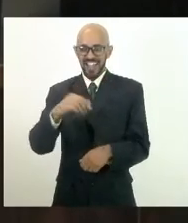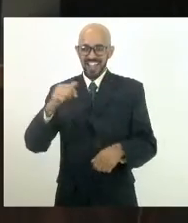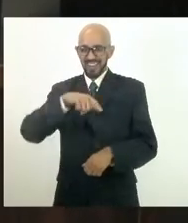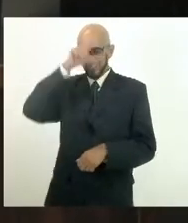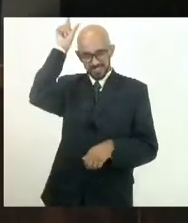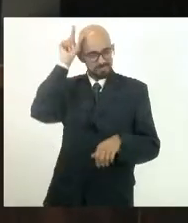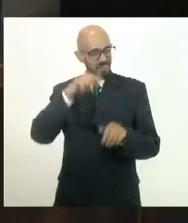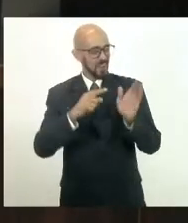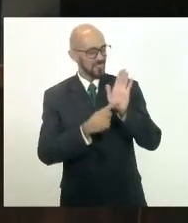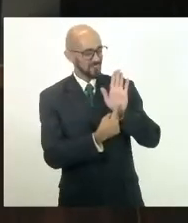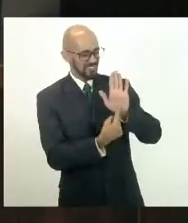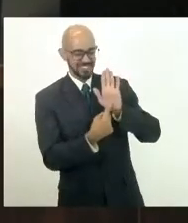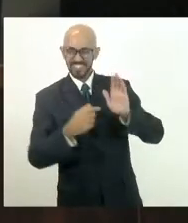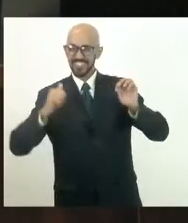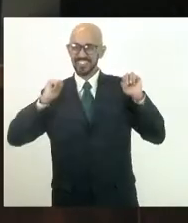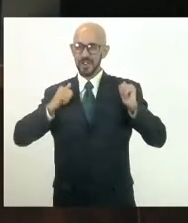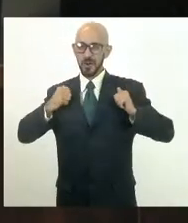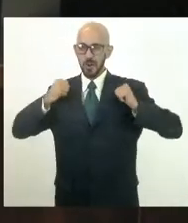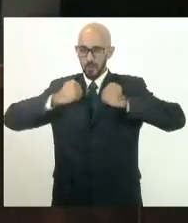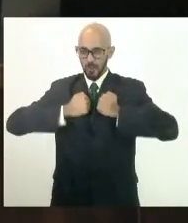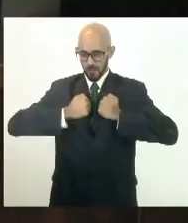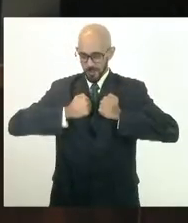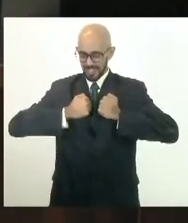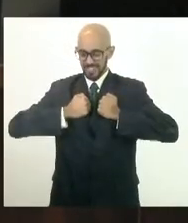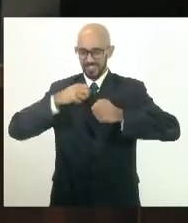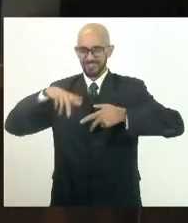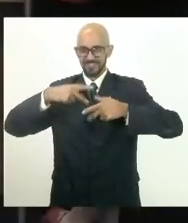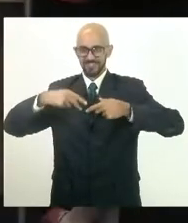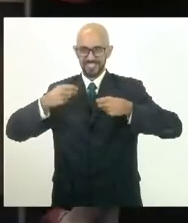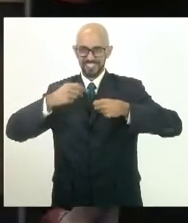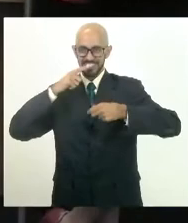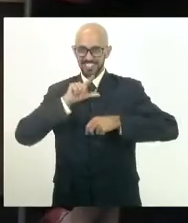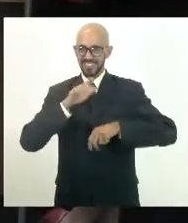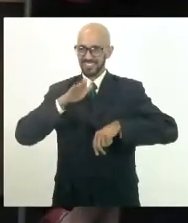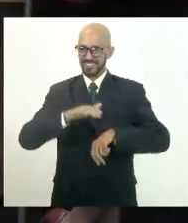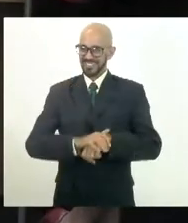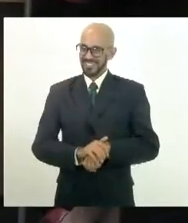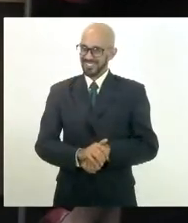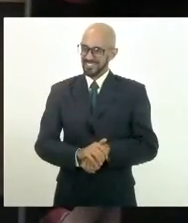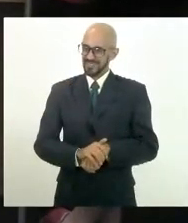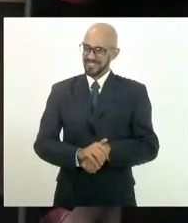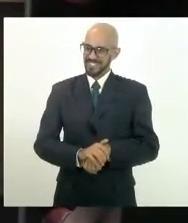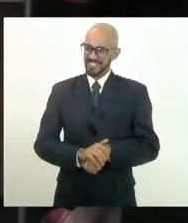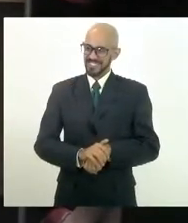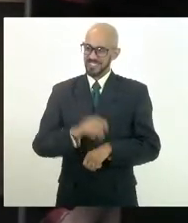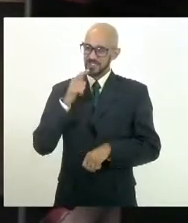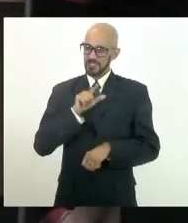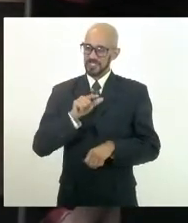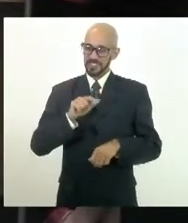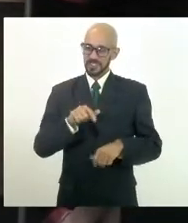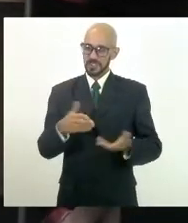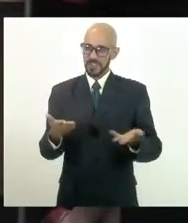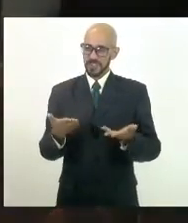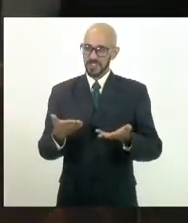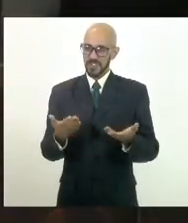viu, o Luiz Paulo agora arrumou um personal estílico, porque todos, sempre... discreto.